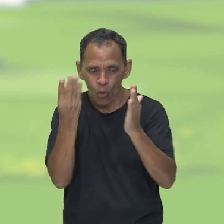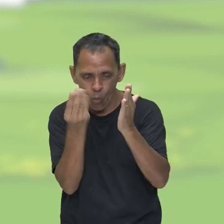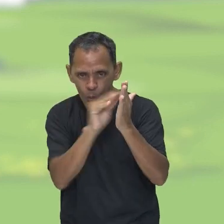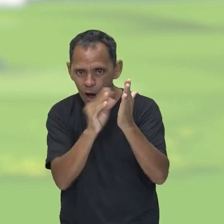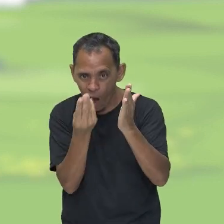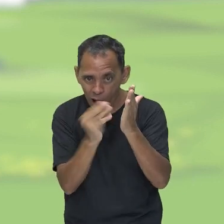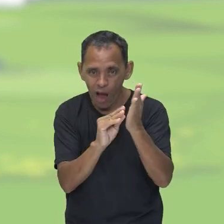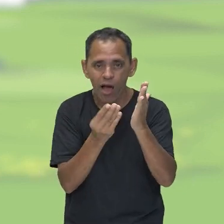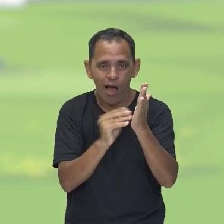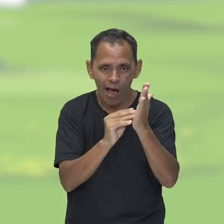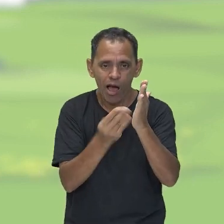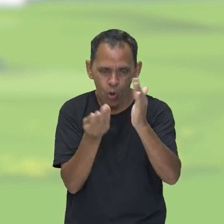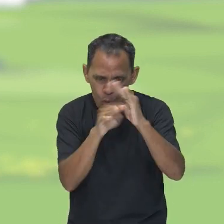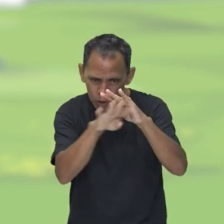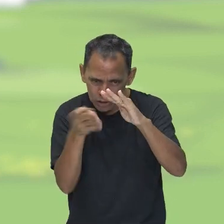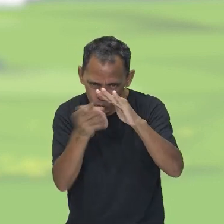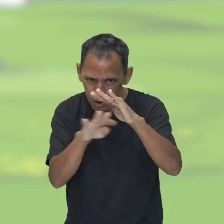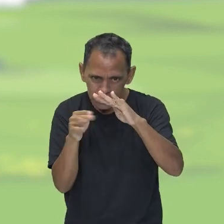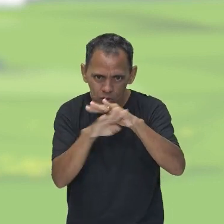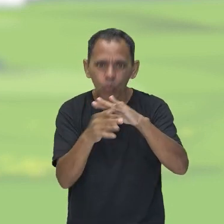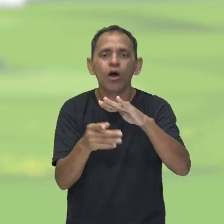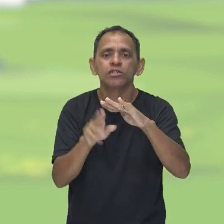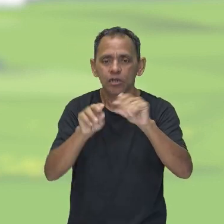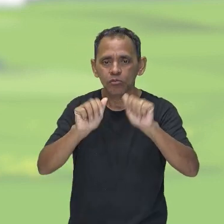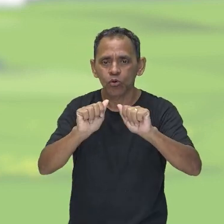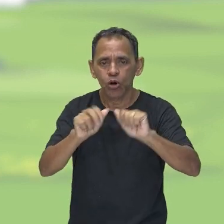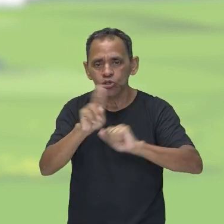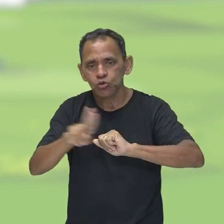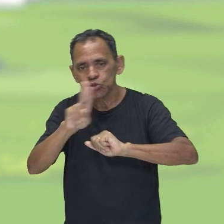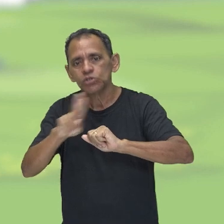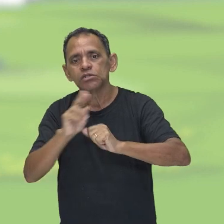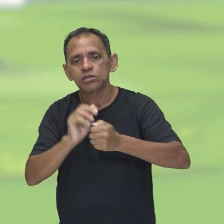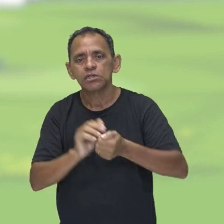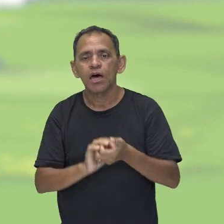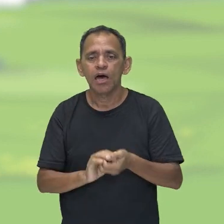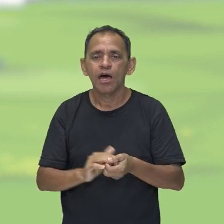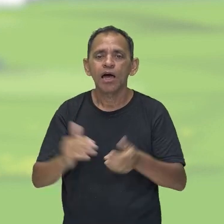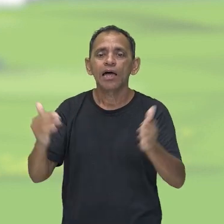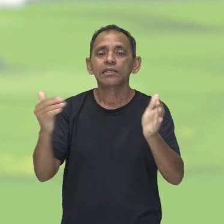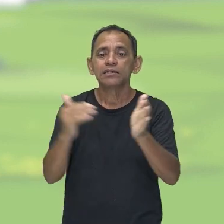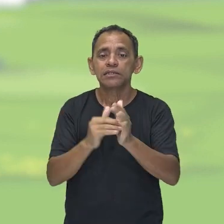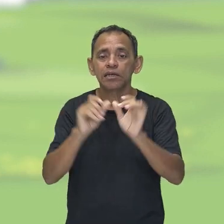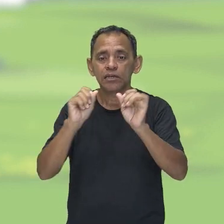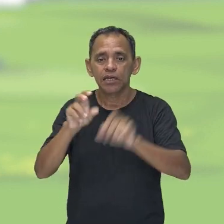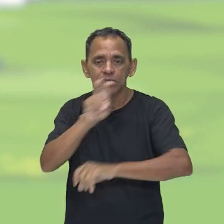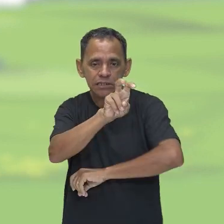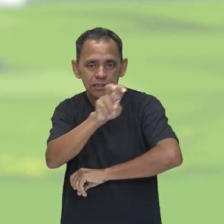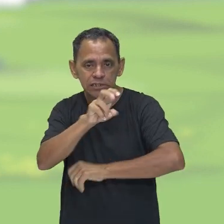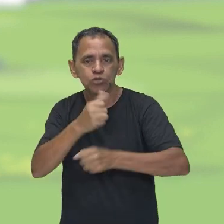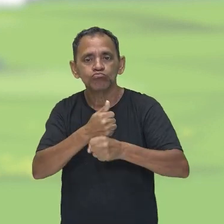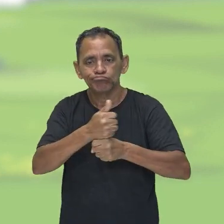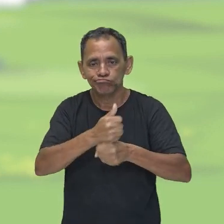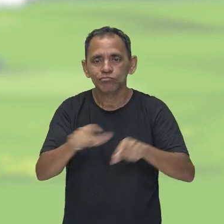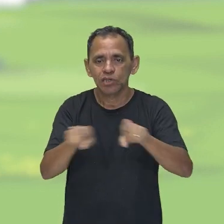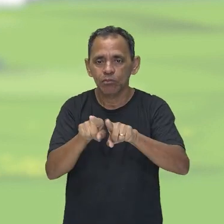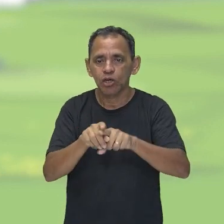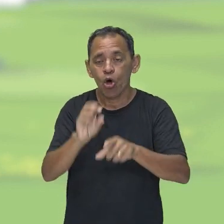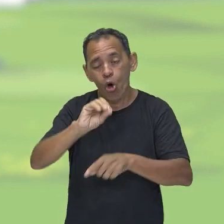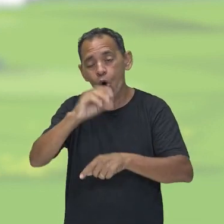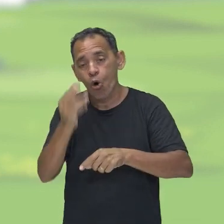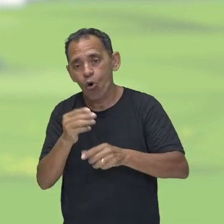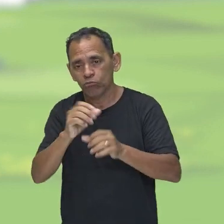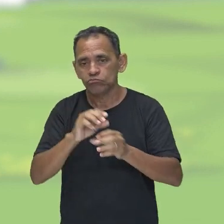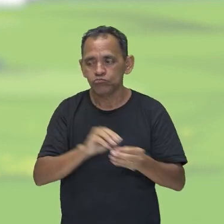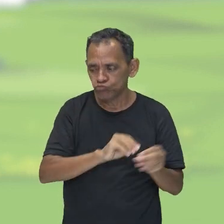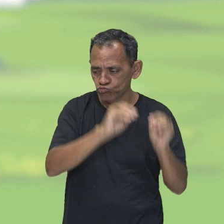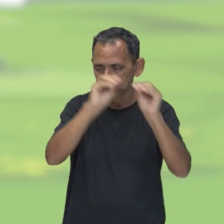cliente tem o direito de consumir esse excedente em um prazo de até 5 anos ou poderá transferir essa energia a outro imóvel, desde